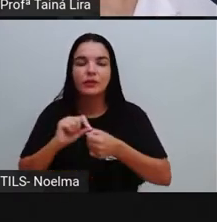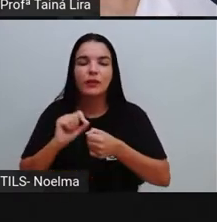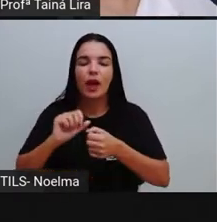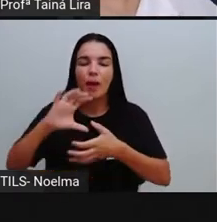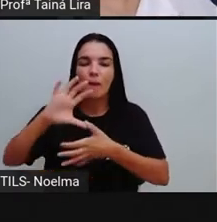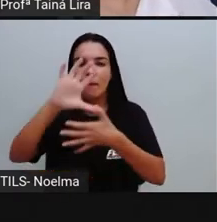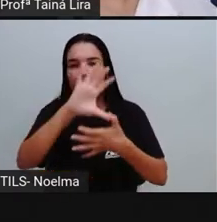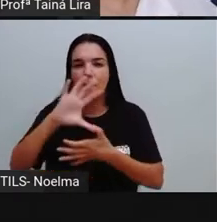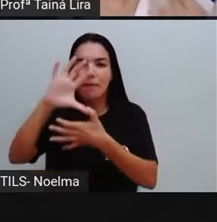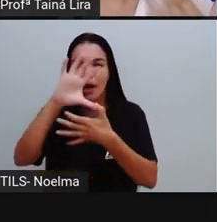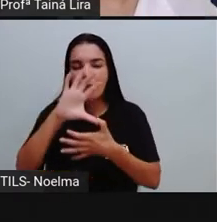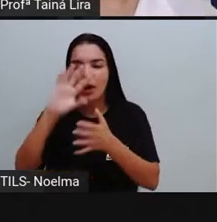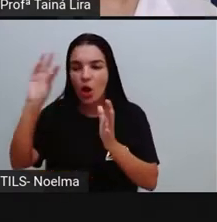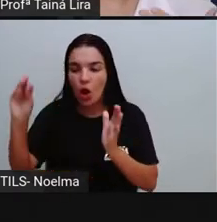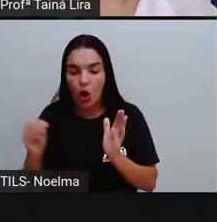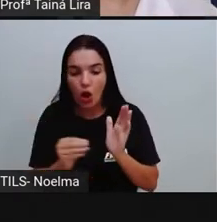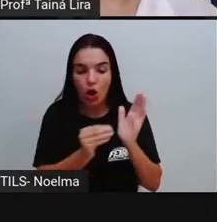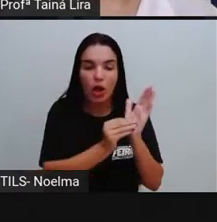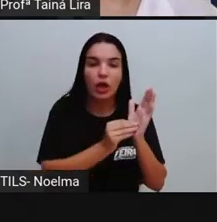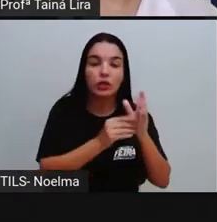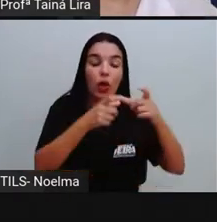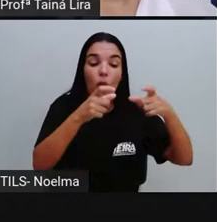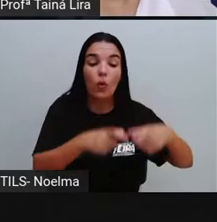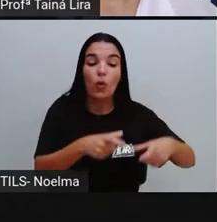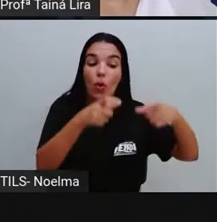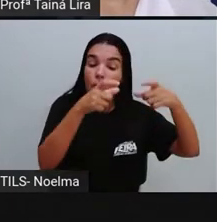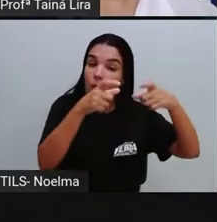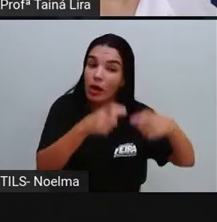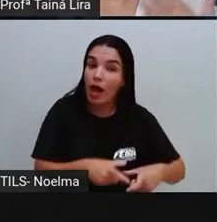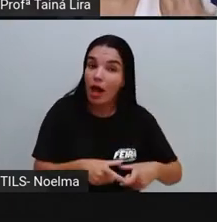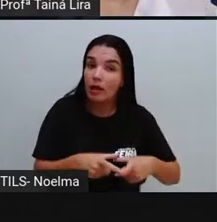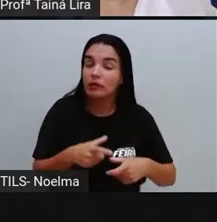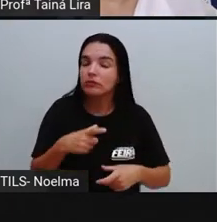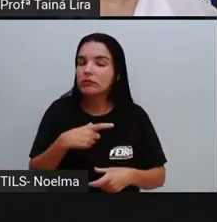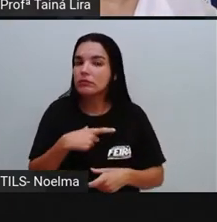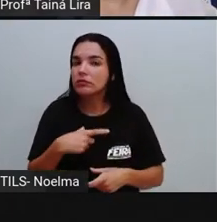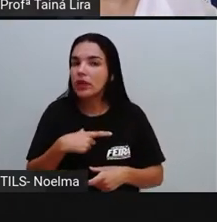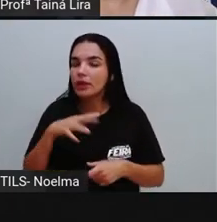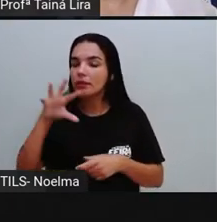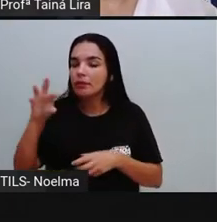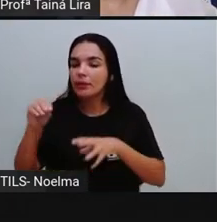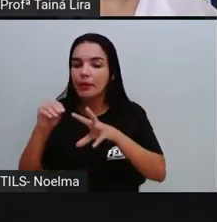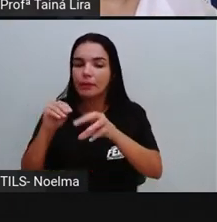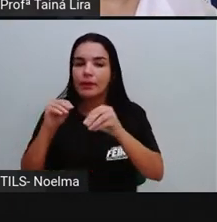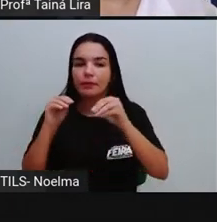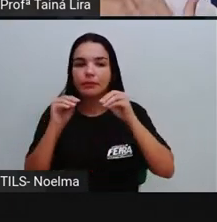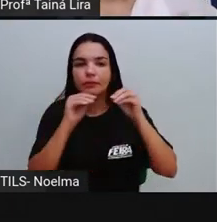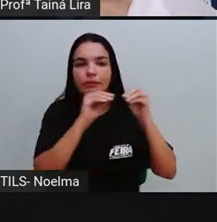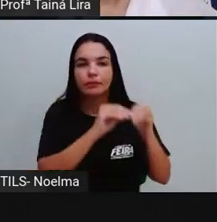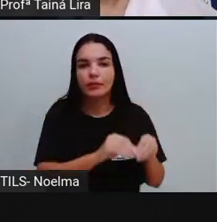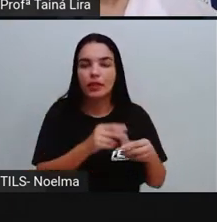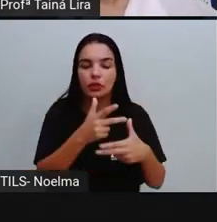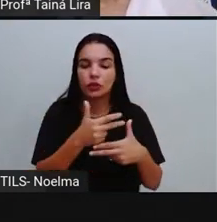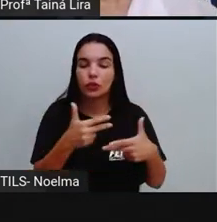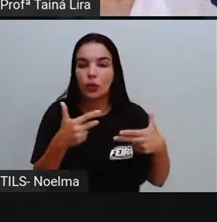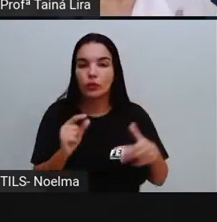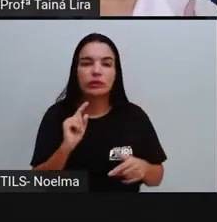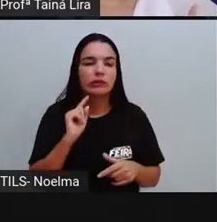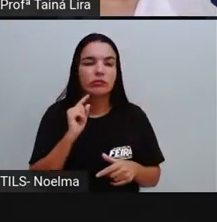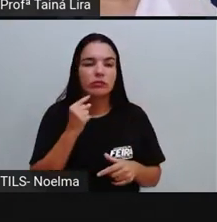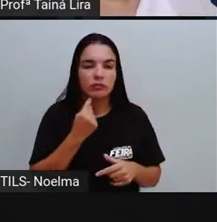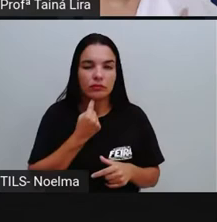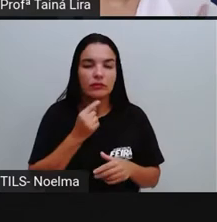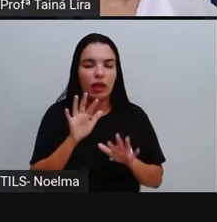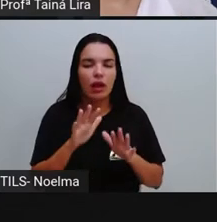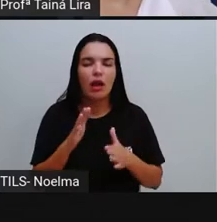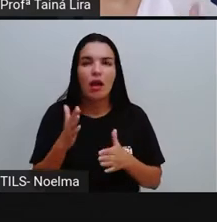locais, né, que tem pontos de recolhimento, né, de material, que muitas